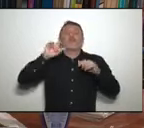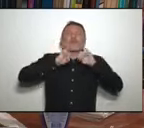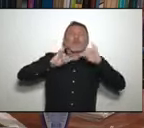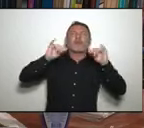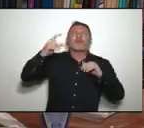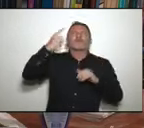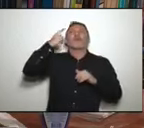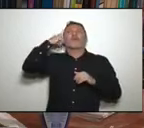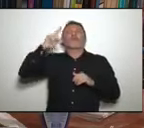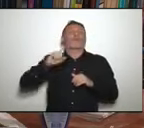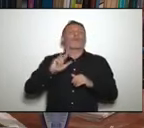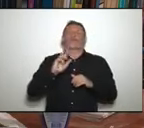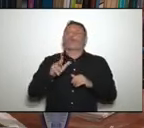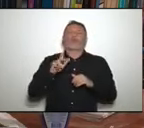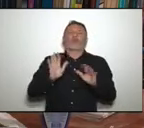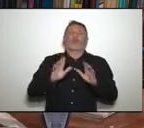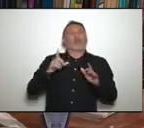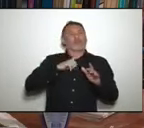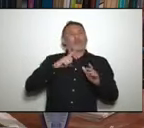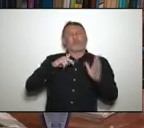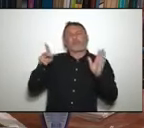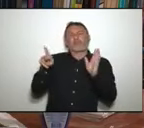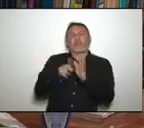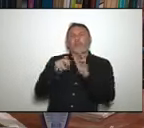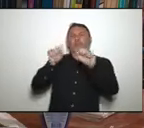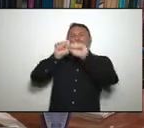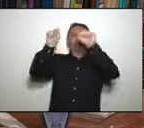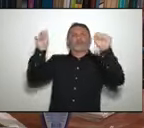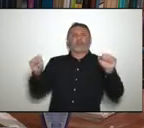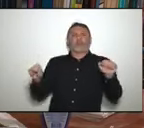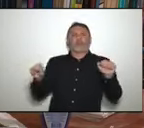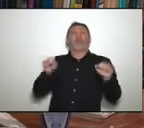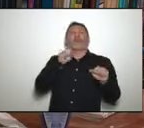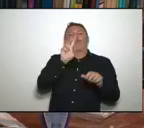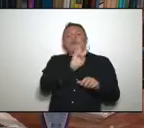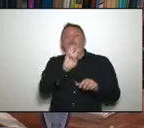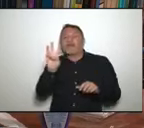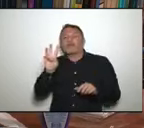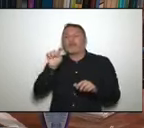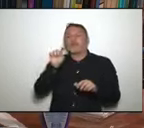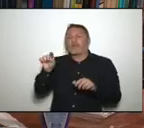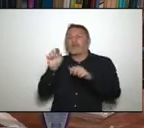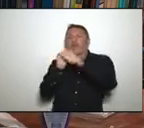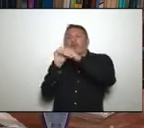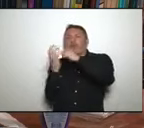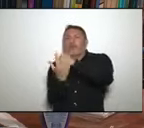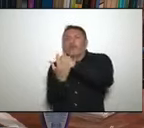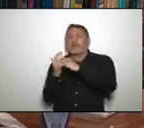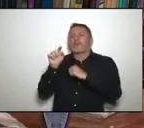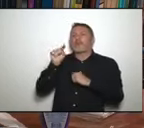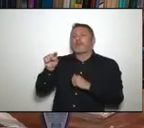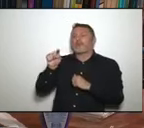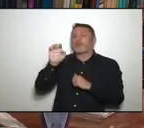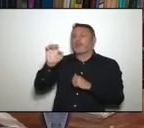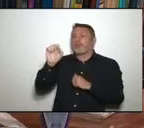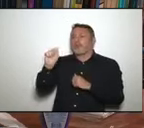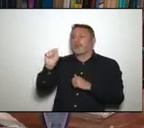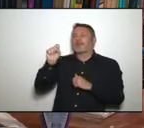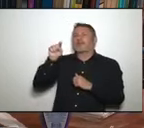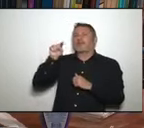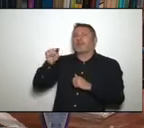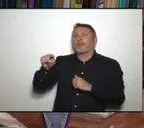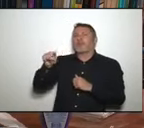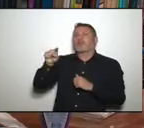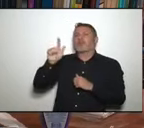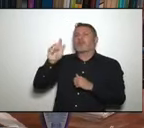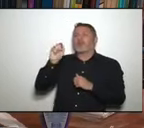está numa janela do www.coronavirus.es.gov.br. No painel